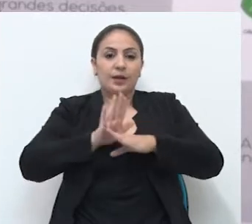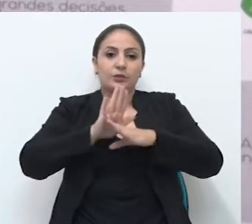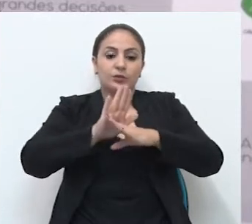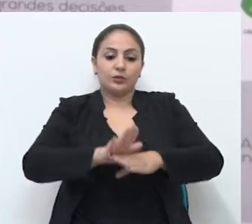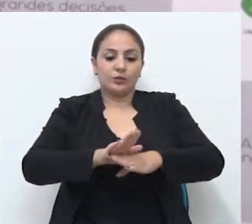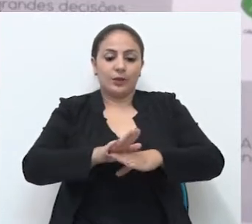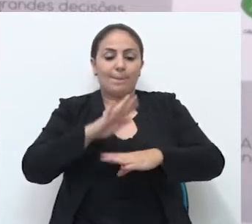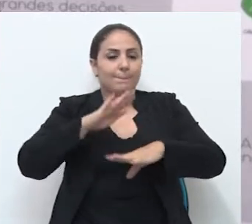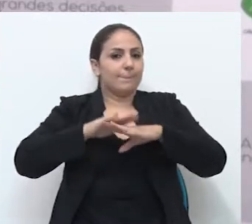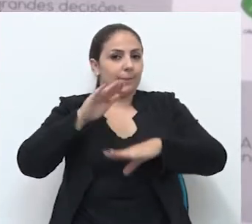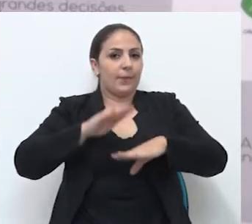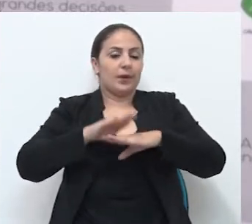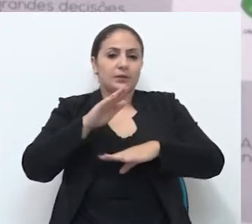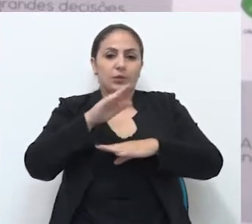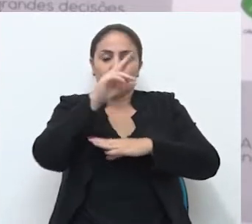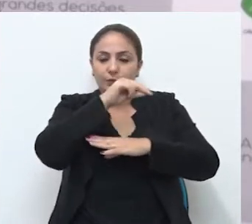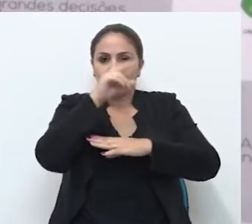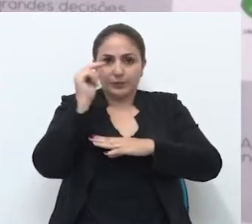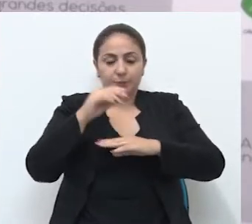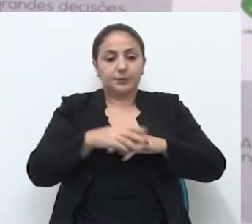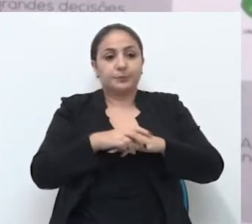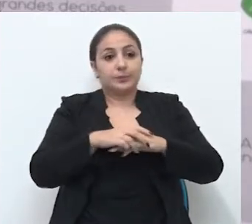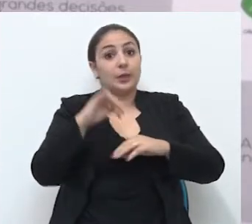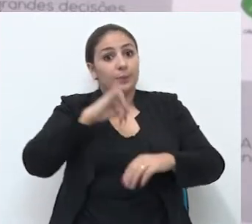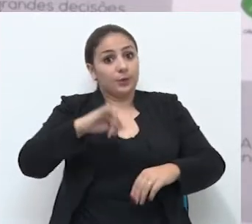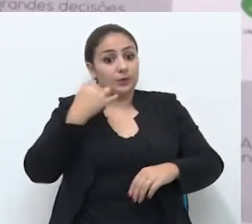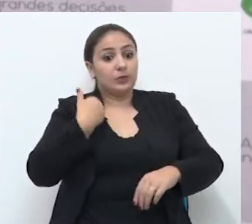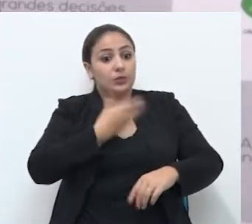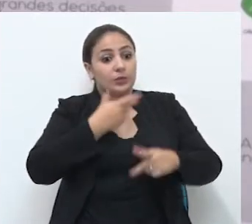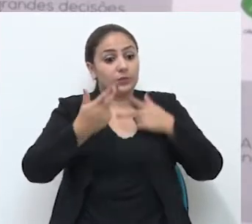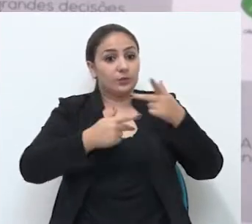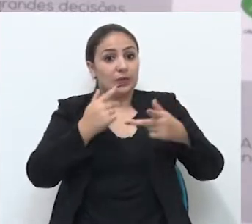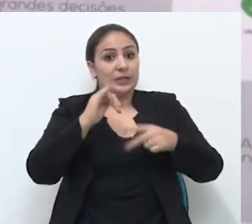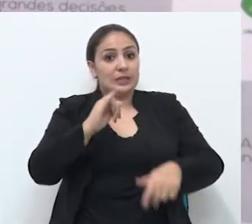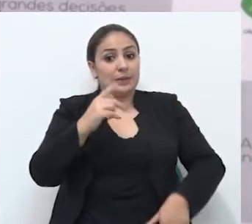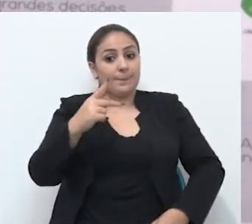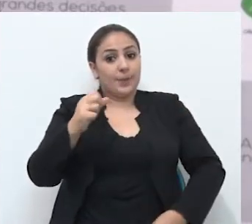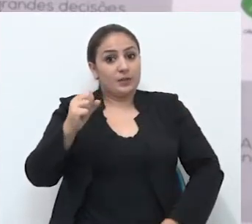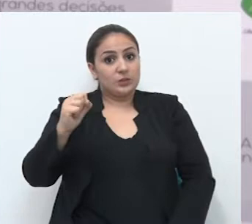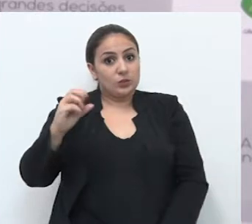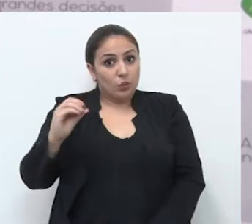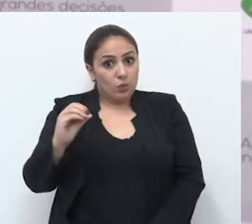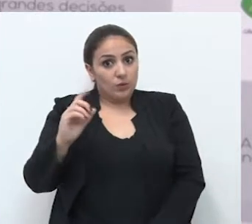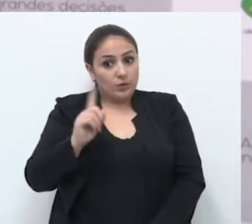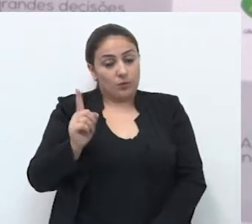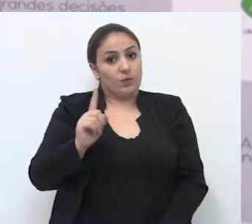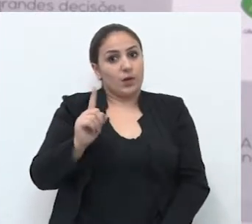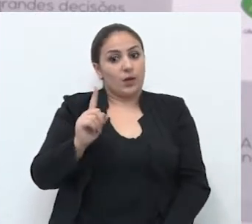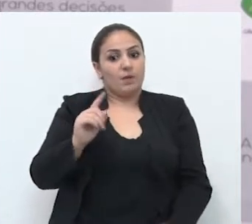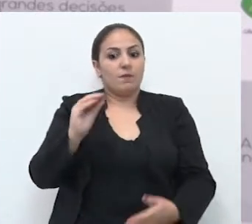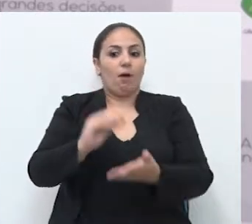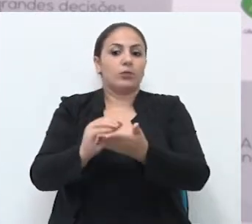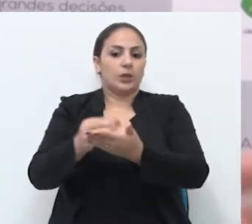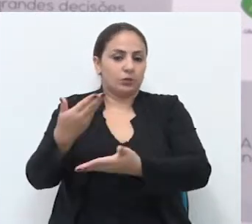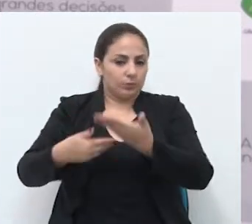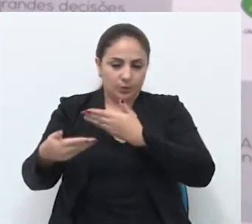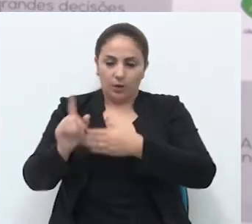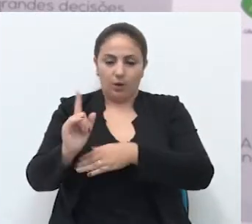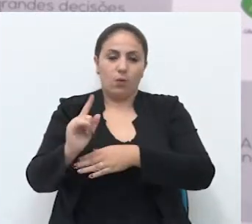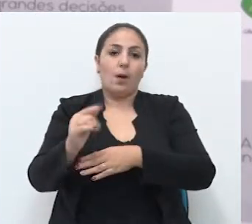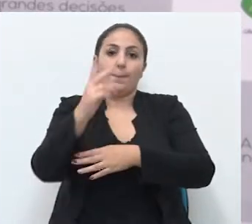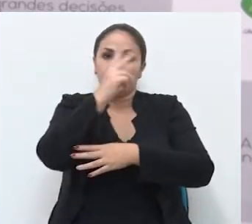contribuir muito mais no Executivo Municipal. Importante a gente dizer, o Ipaço não fica descoberto. A Prefeitura